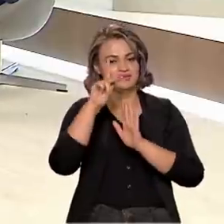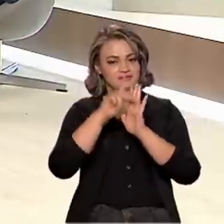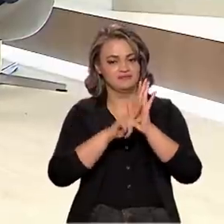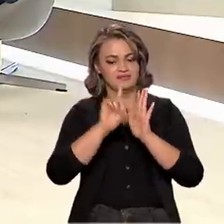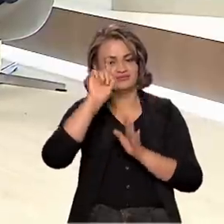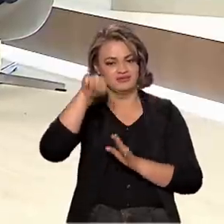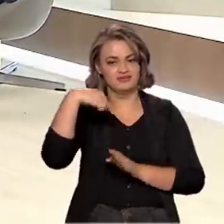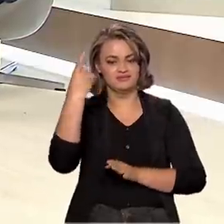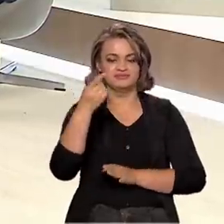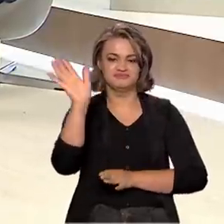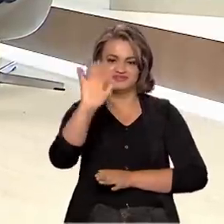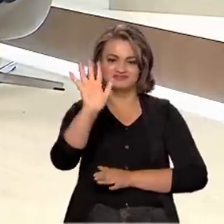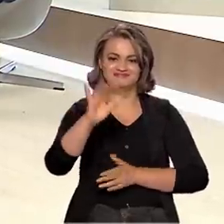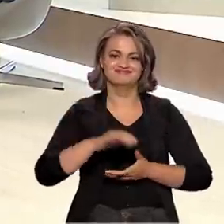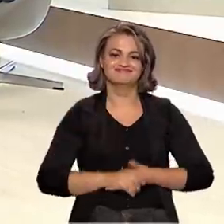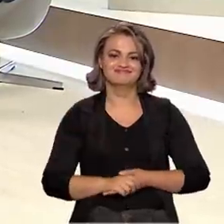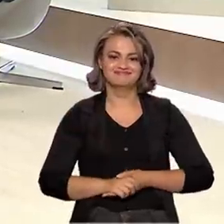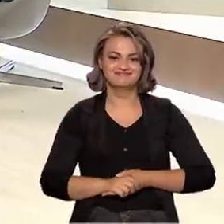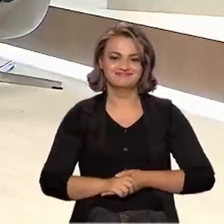Até o próximo programa.